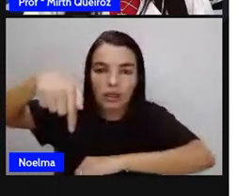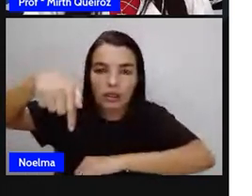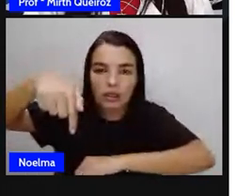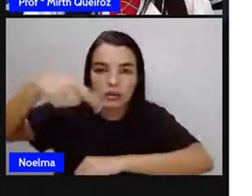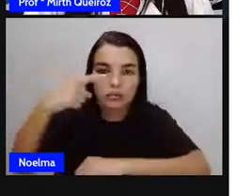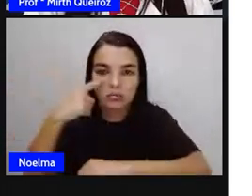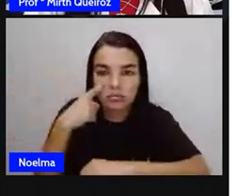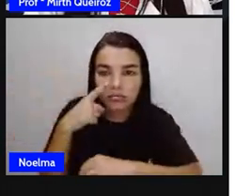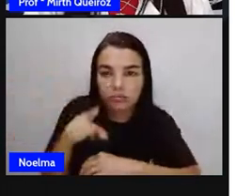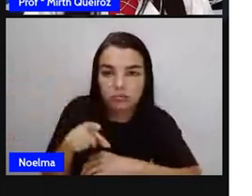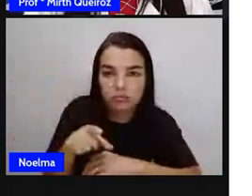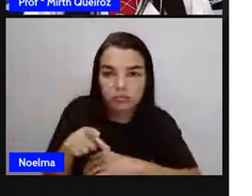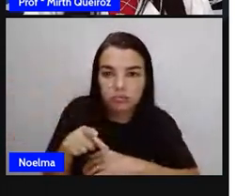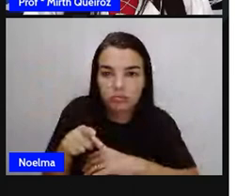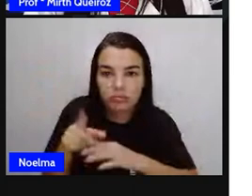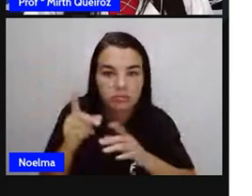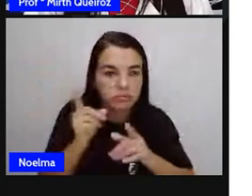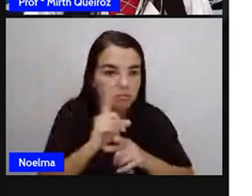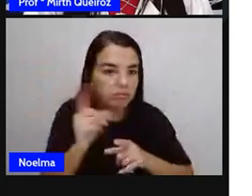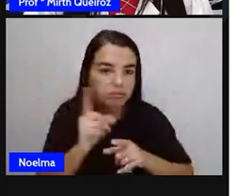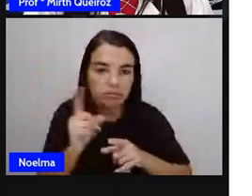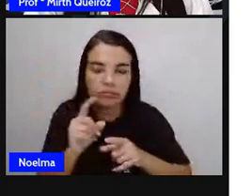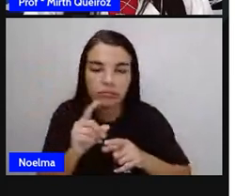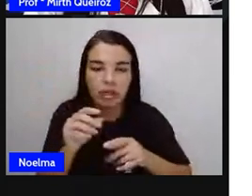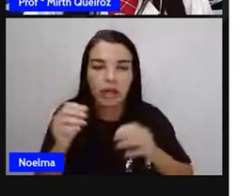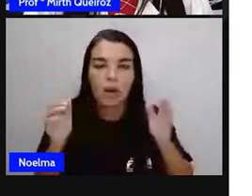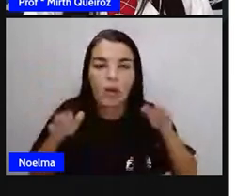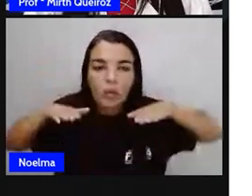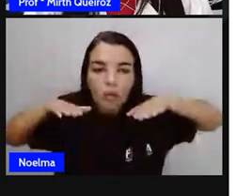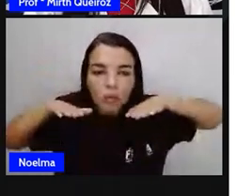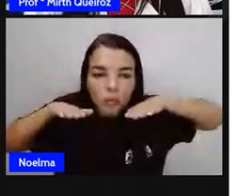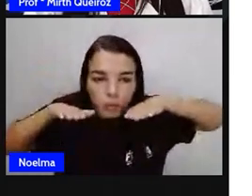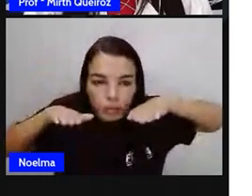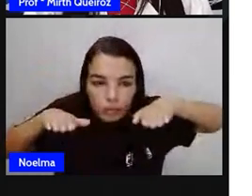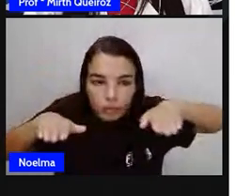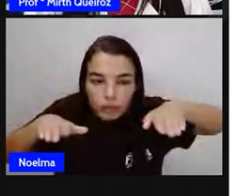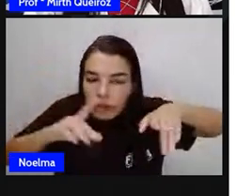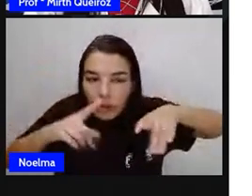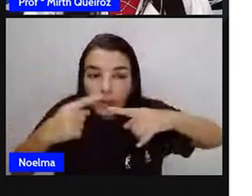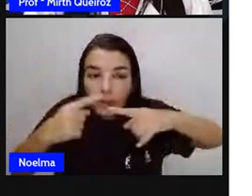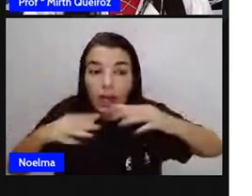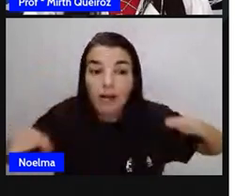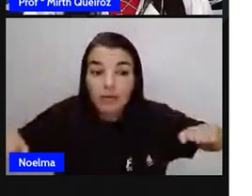rua Q? A S e Q? Não. Por quê? Porque elas vão se encontrar.